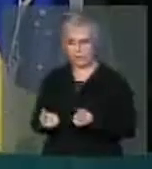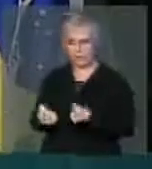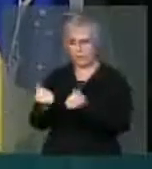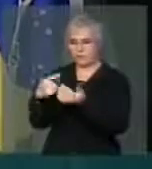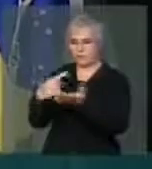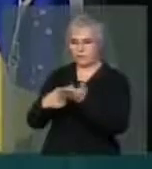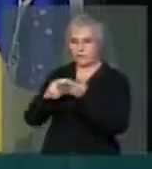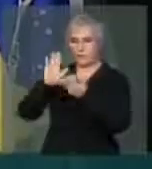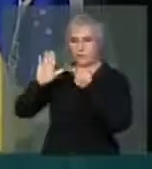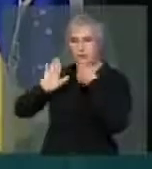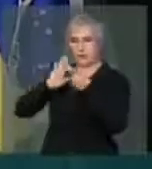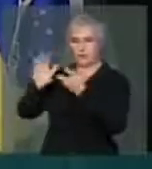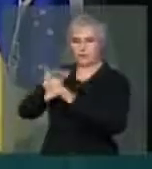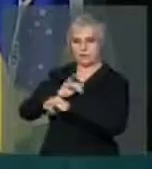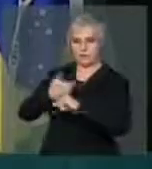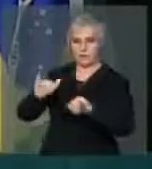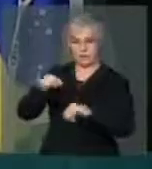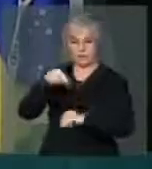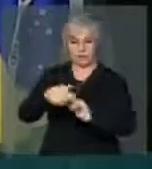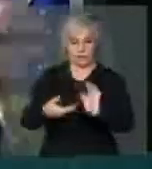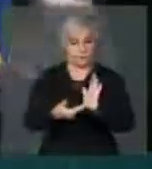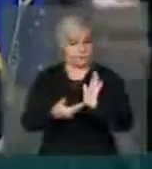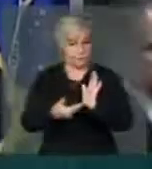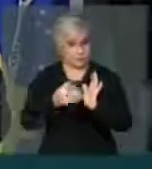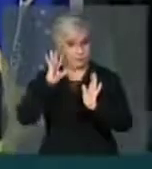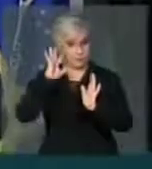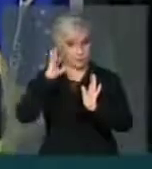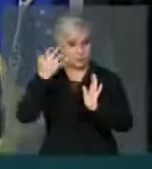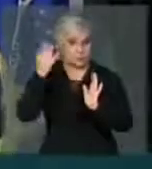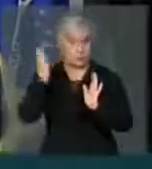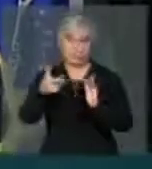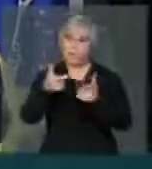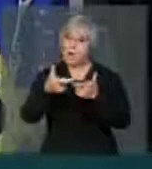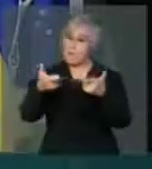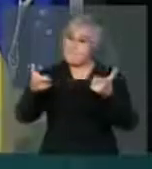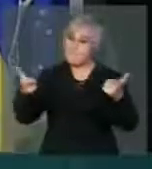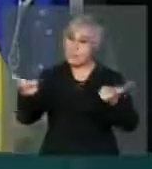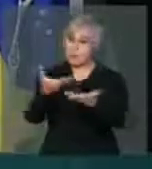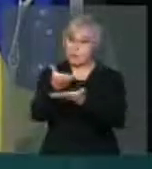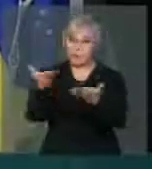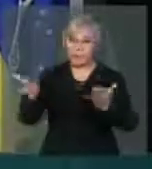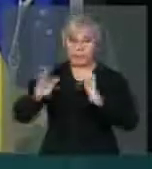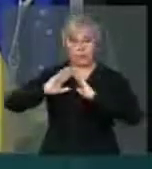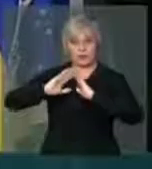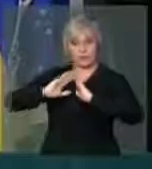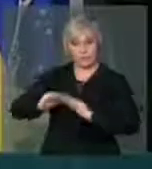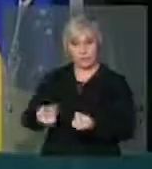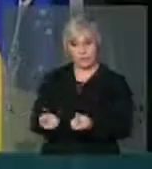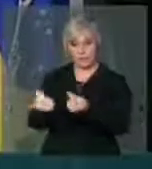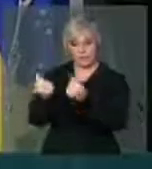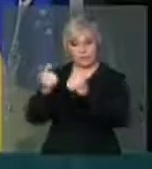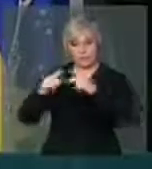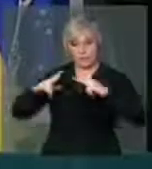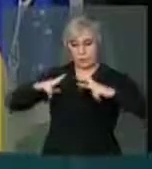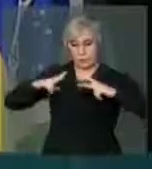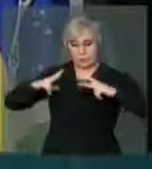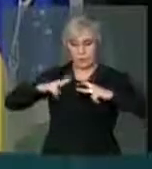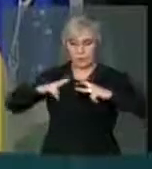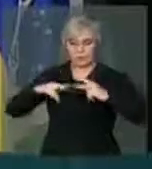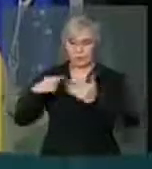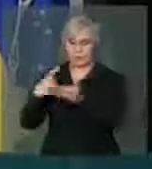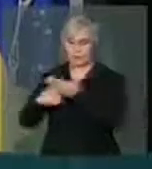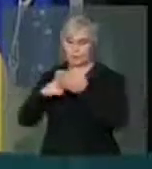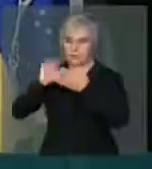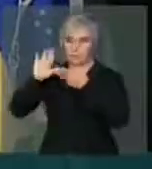de campanha. Esta casa decidiu, em sua maioria, pelo financiamento privado de campanha,